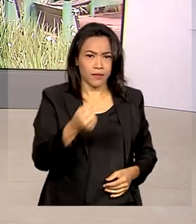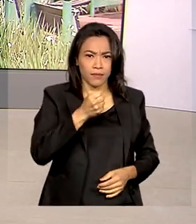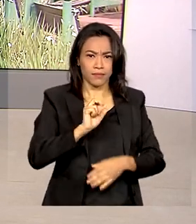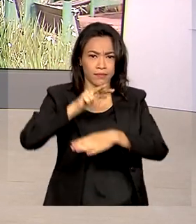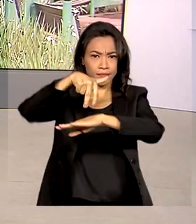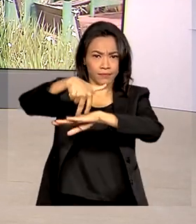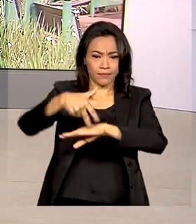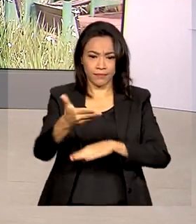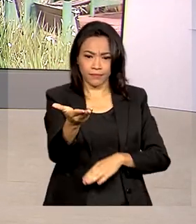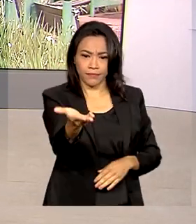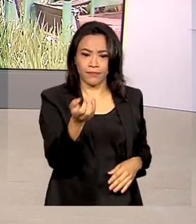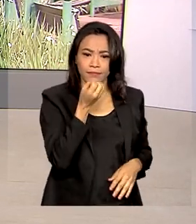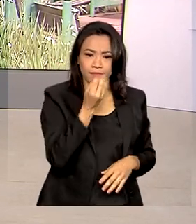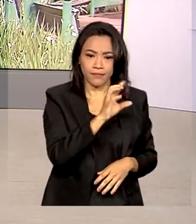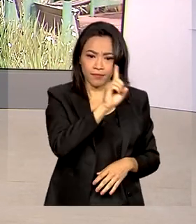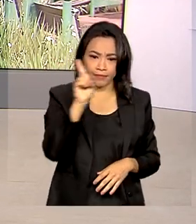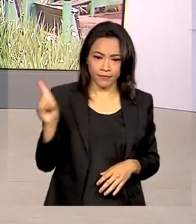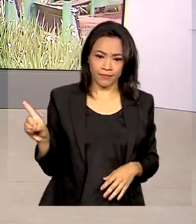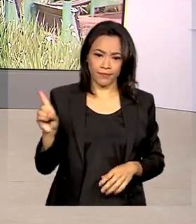Queiroz. Bom dia, Glauco.